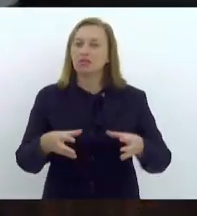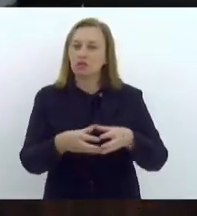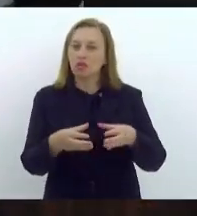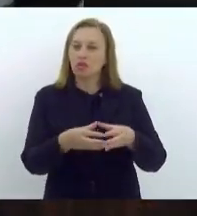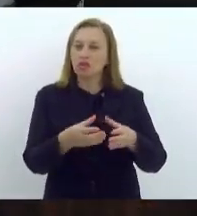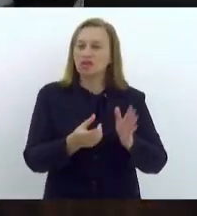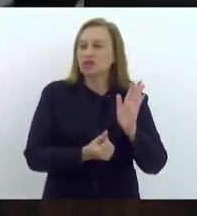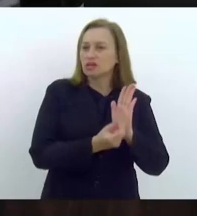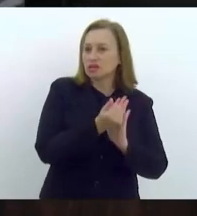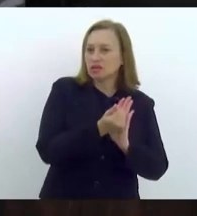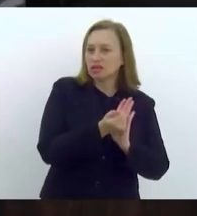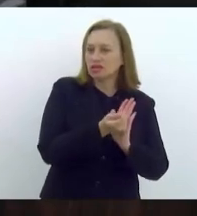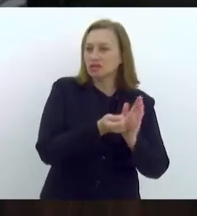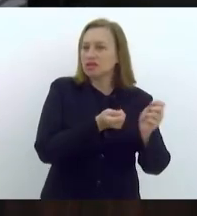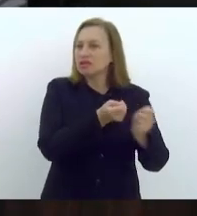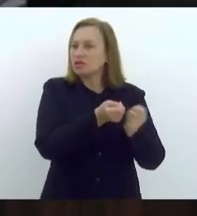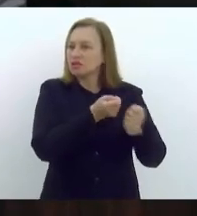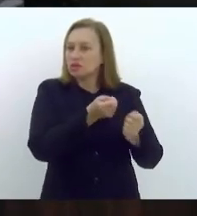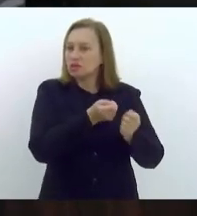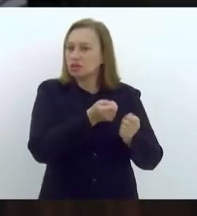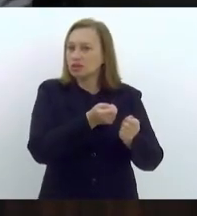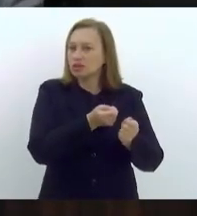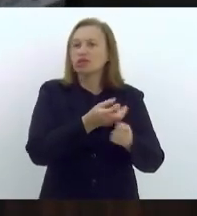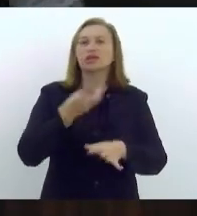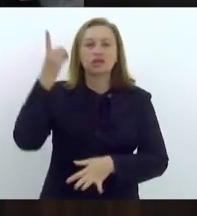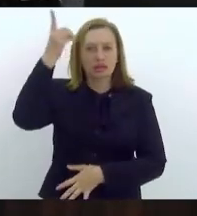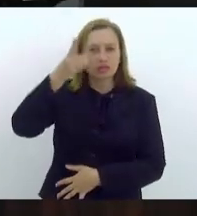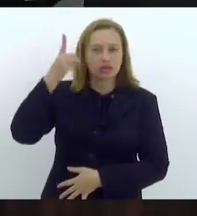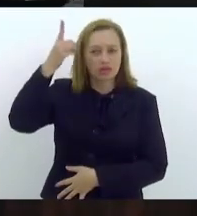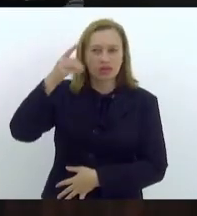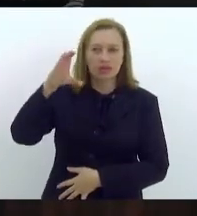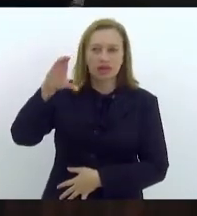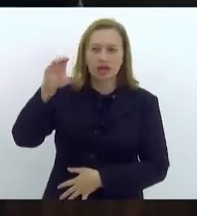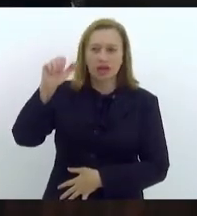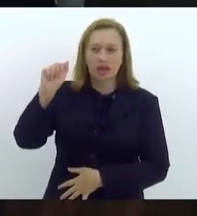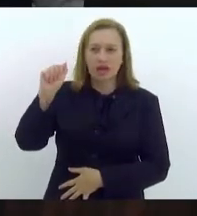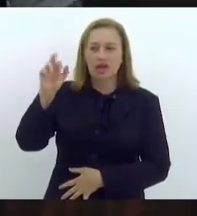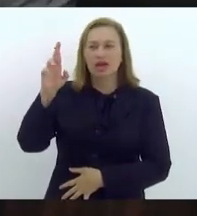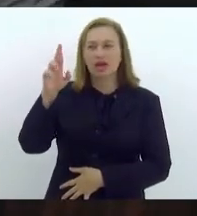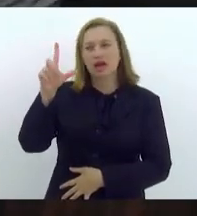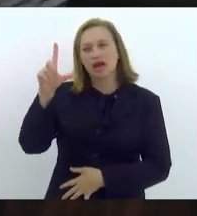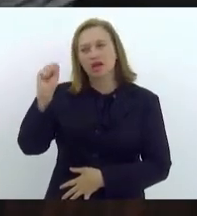de Orçamento, Finanças, Fiscalização Financeira e Controle, deputado Carlos Macedo.